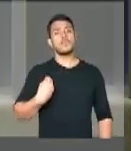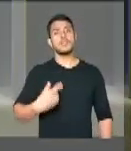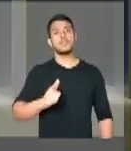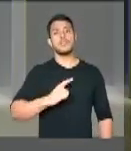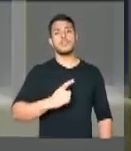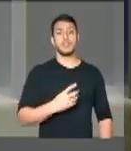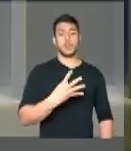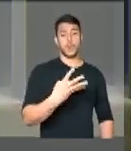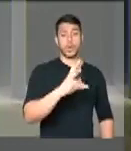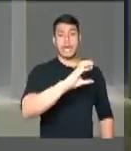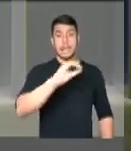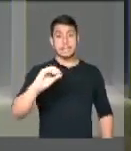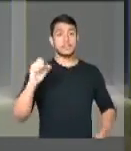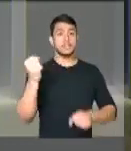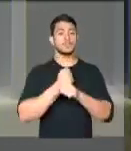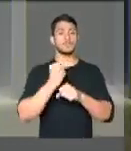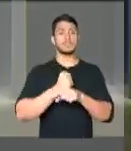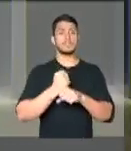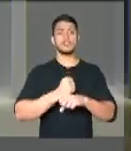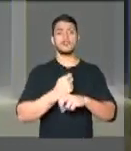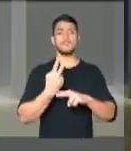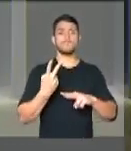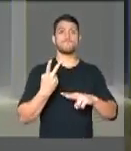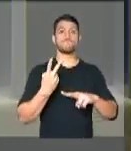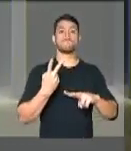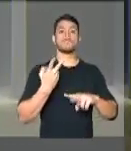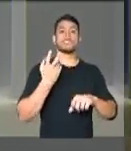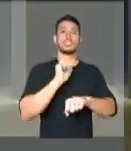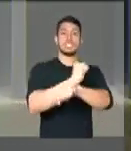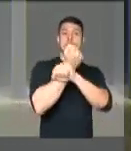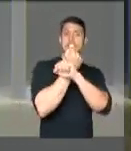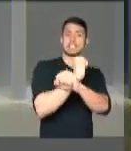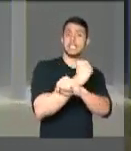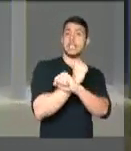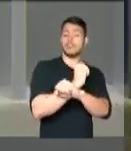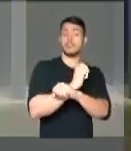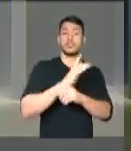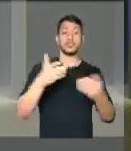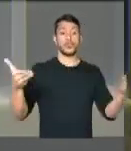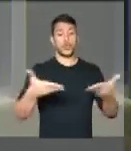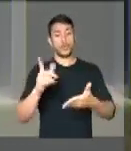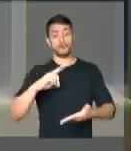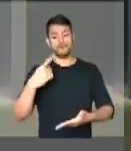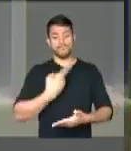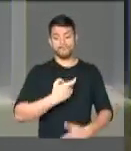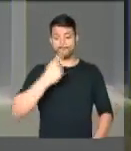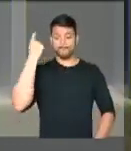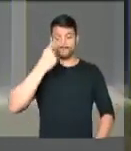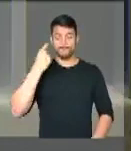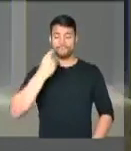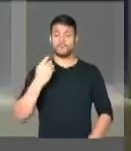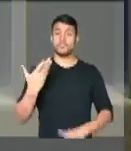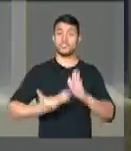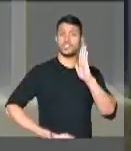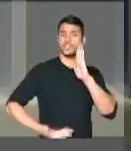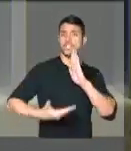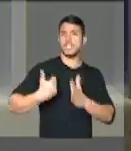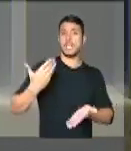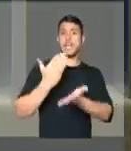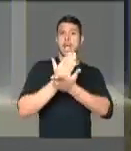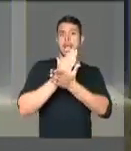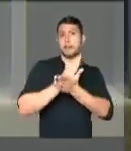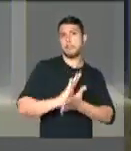anos de escravidão e nós estamos até hoje lutando para superar as chagas,